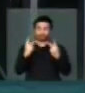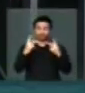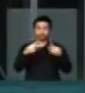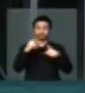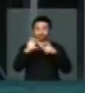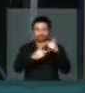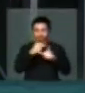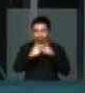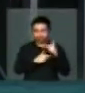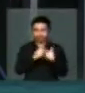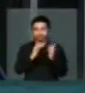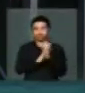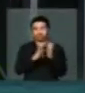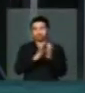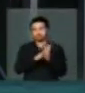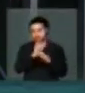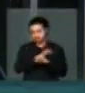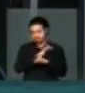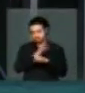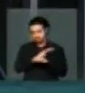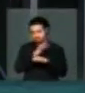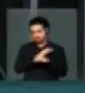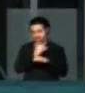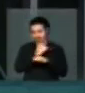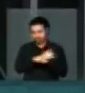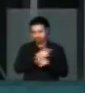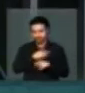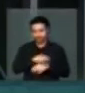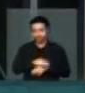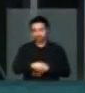resiliência em prosseguir.